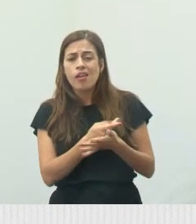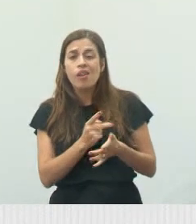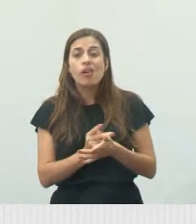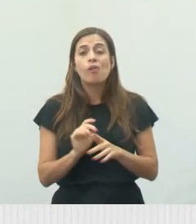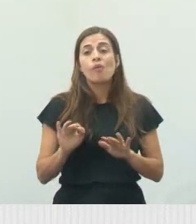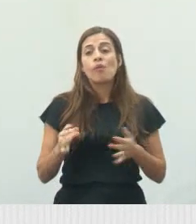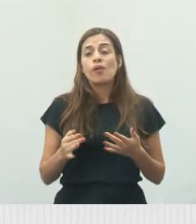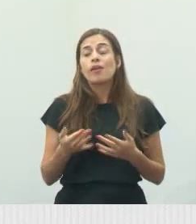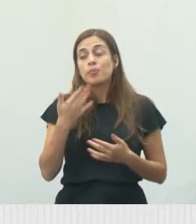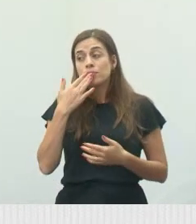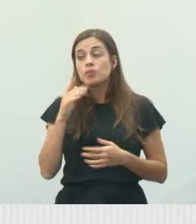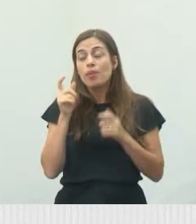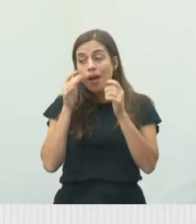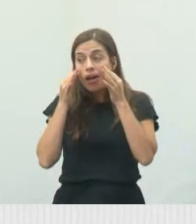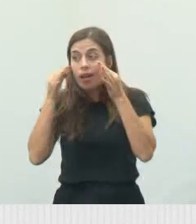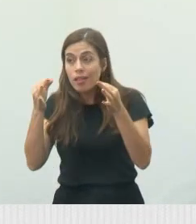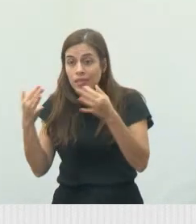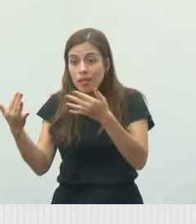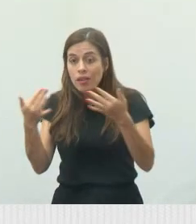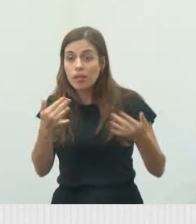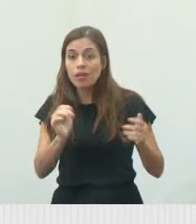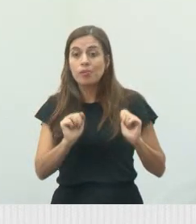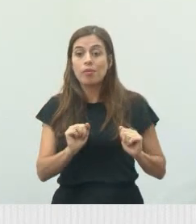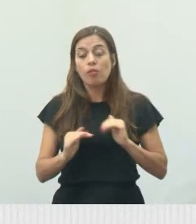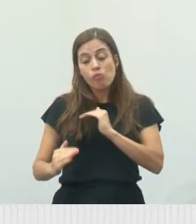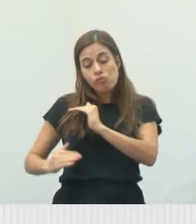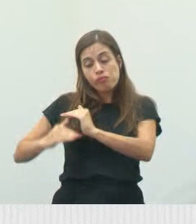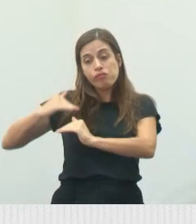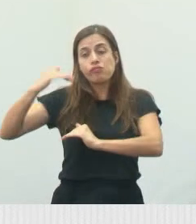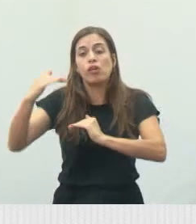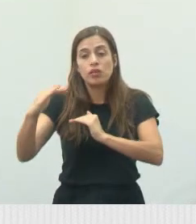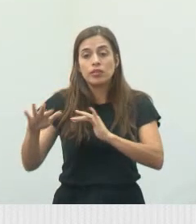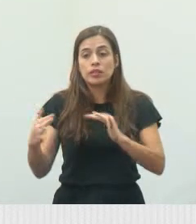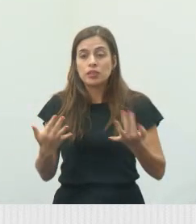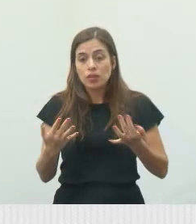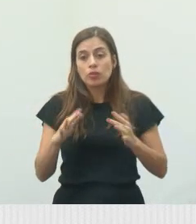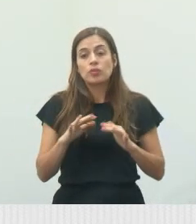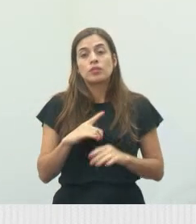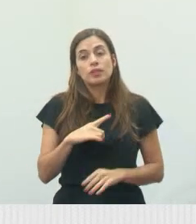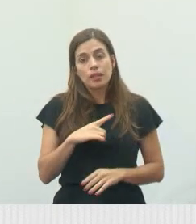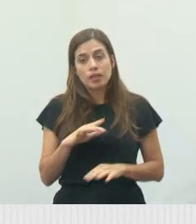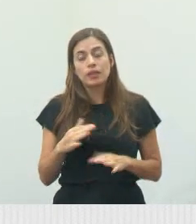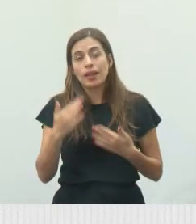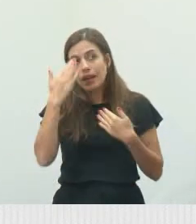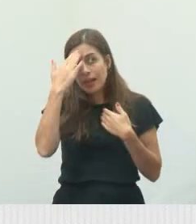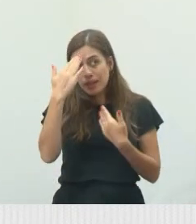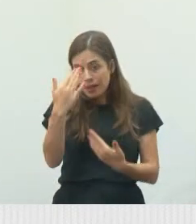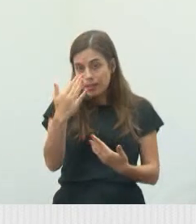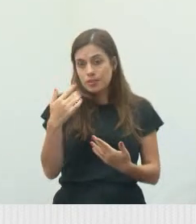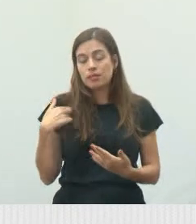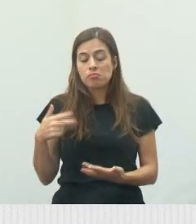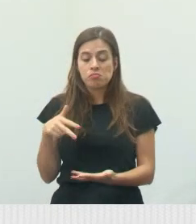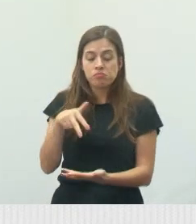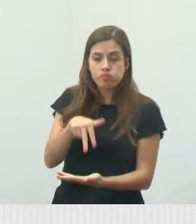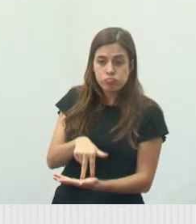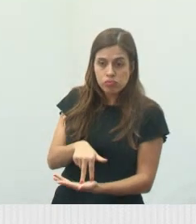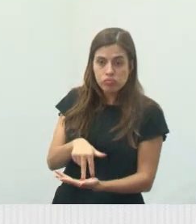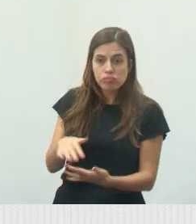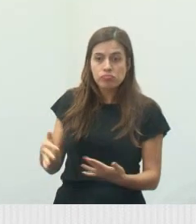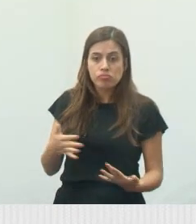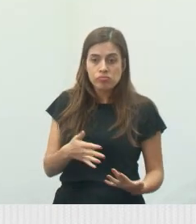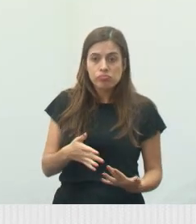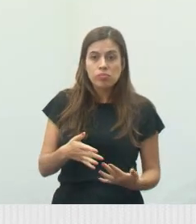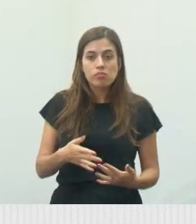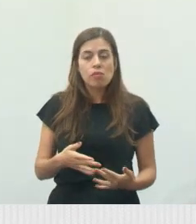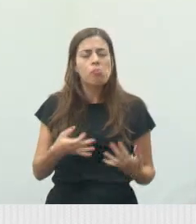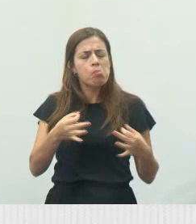intuito de poder alertar e poder avançar. Então, quando tem que agradecer, eu subo aqui nessa tribuna e